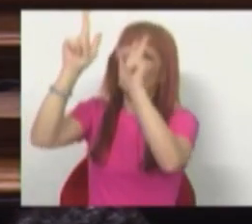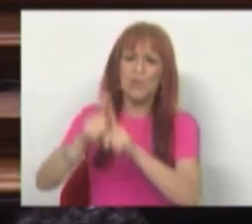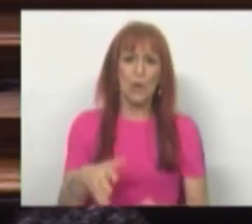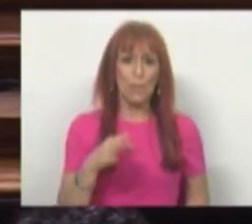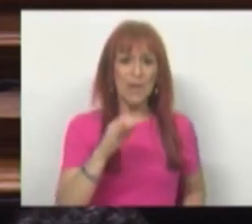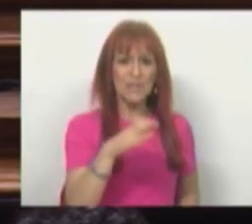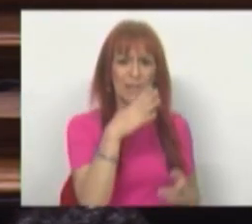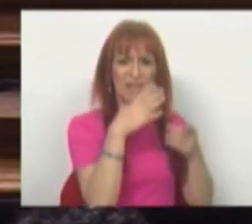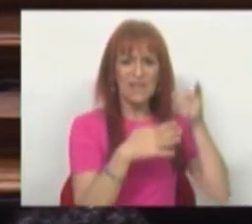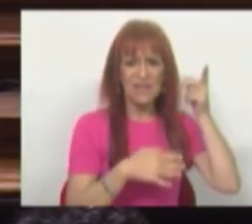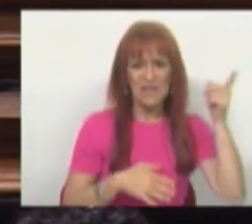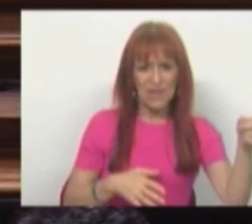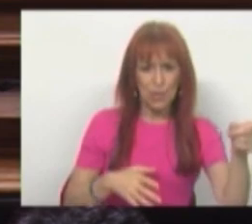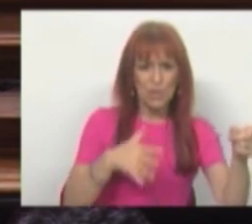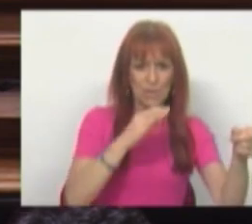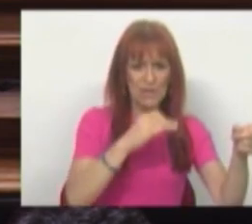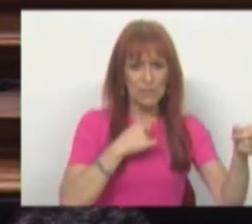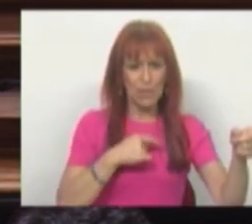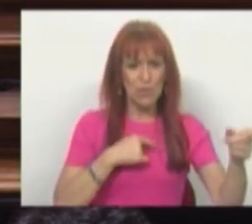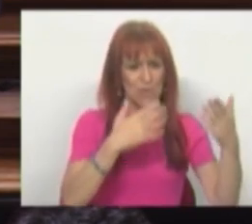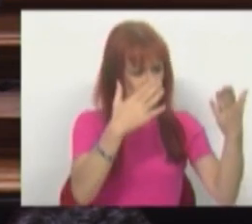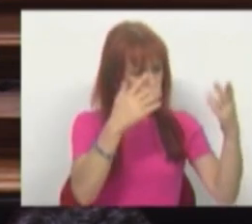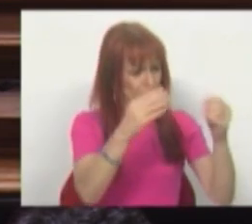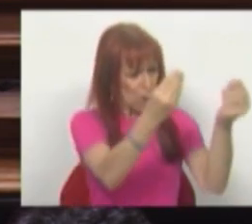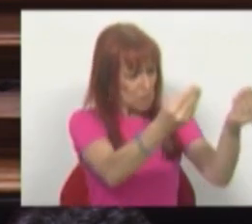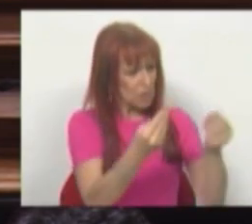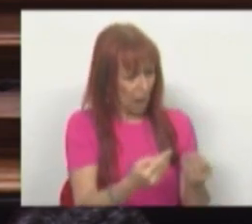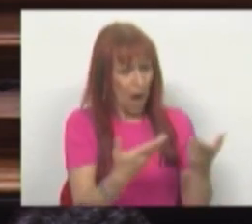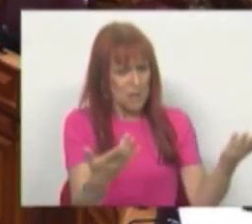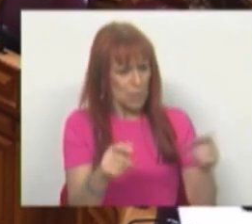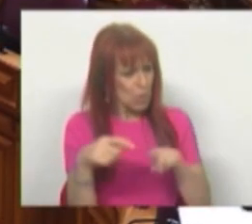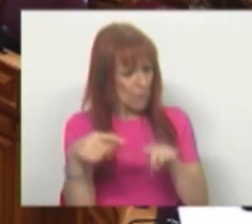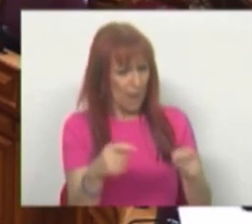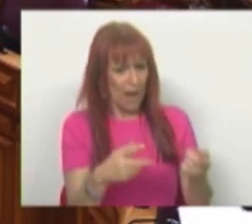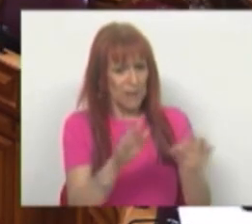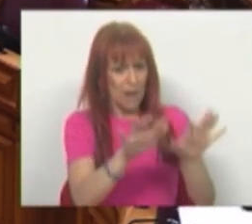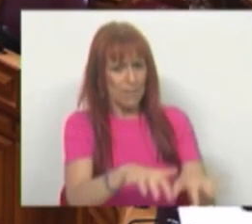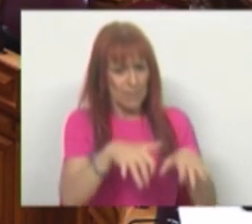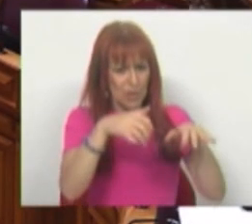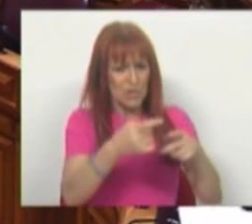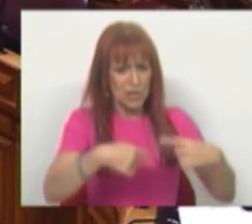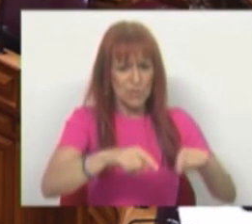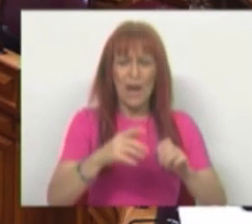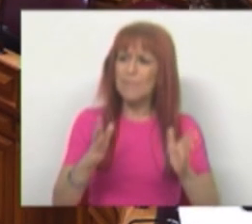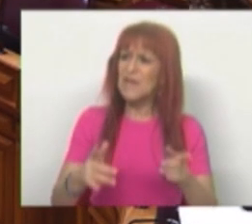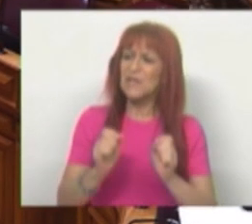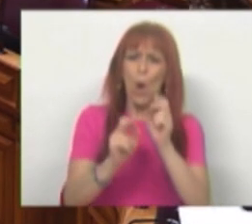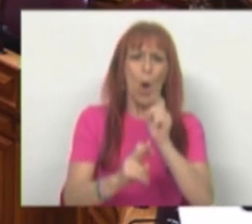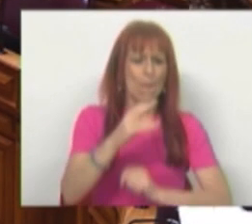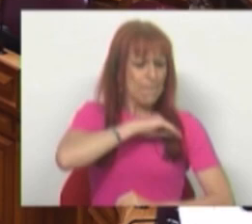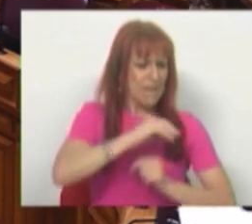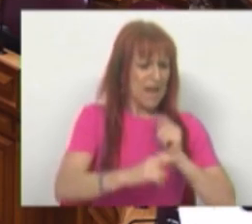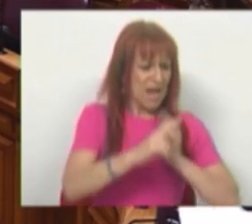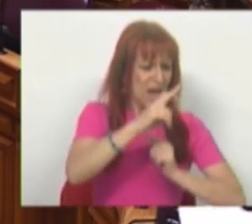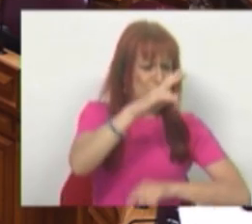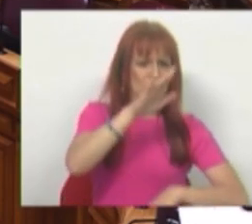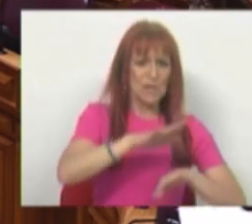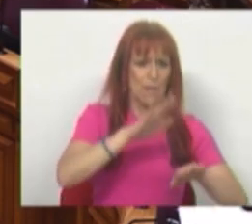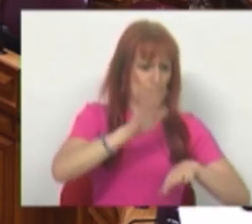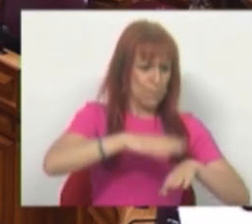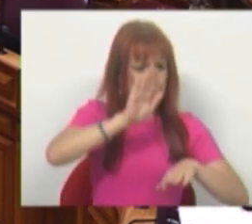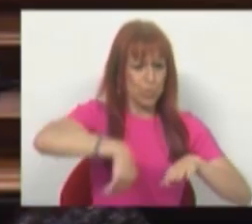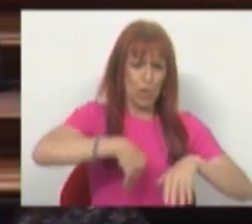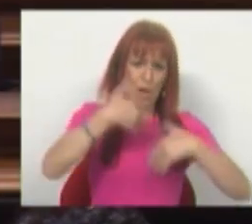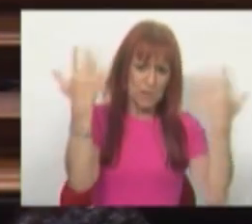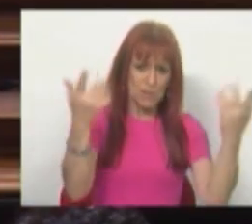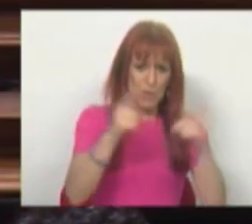o PCP diz, o PCP é quem saúdo por ter trazido este debate aqui à plenária, que é preciso aumentar os salários para fazer face